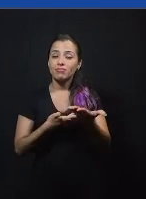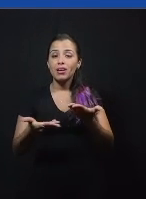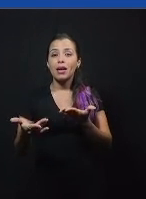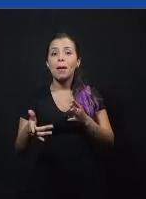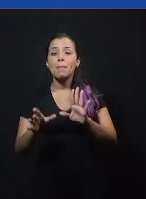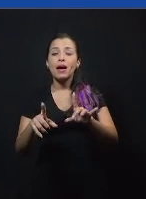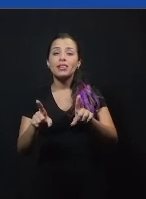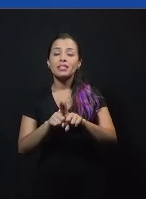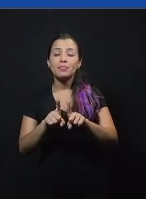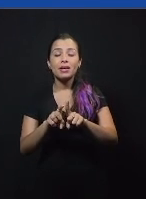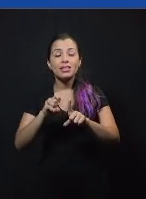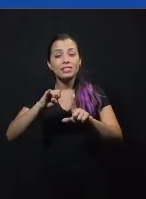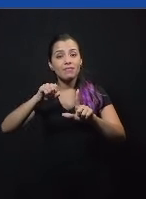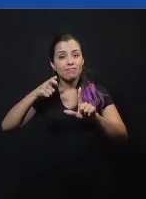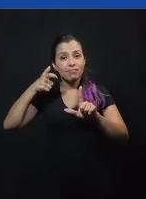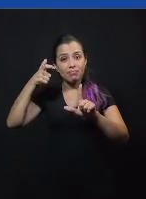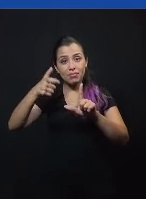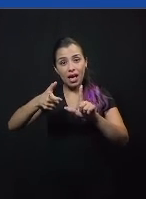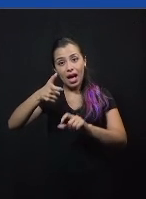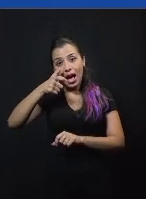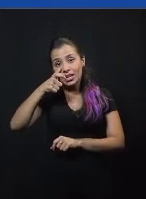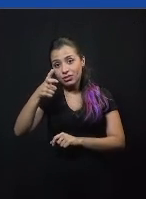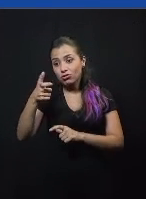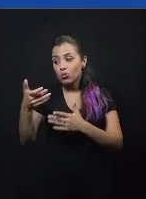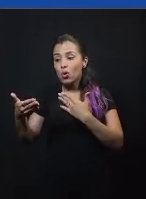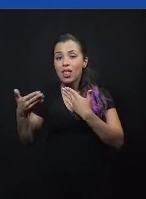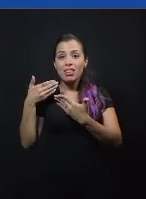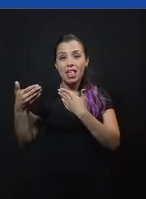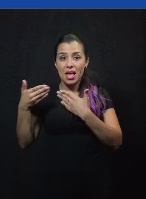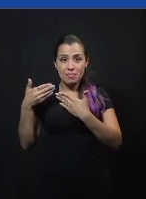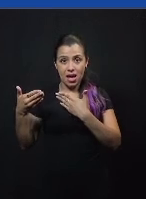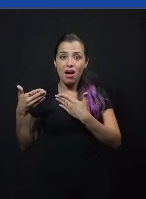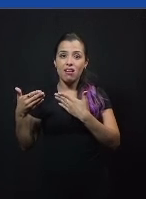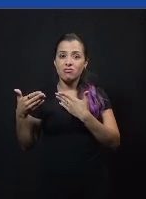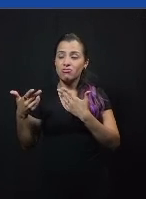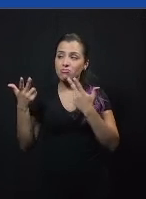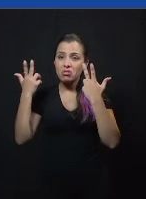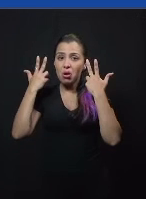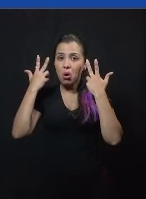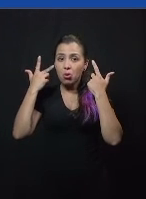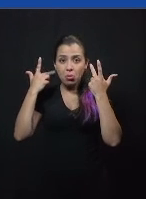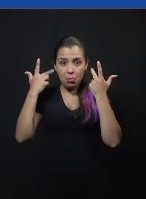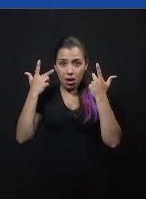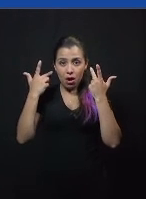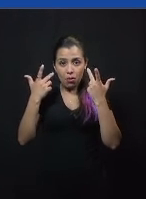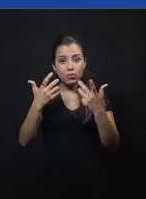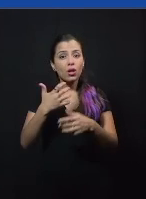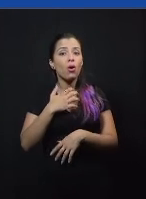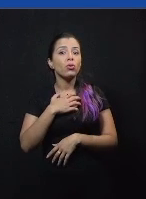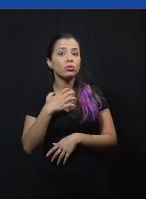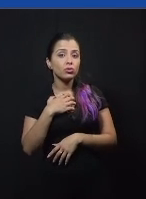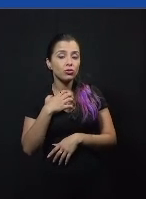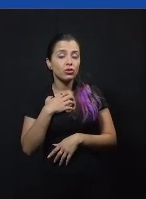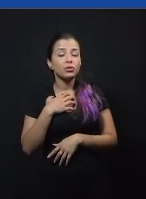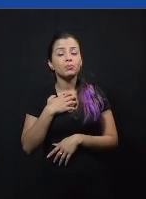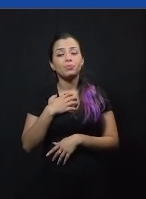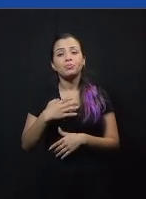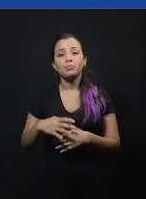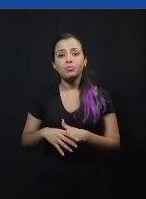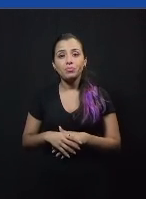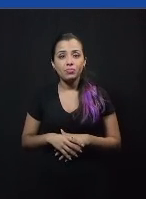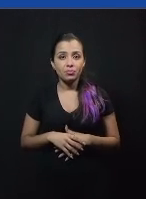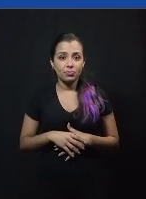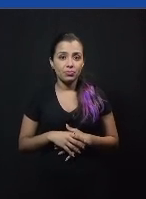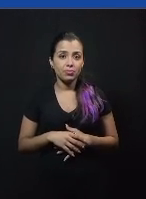assistir algum debate formal se o debatedor que vocês estão assistindo quer ser um candidato ou